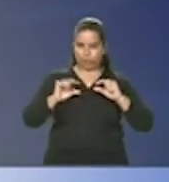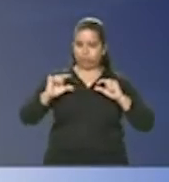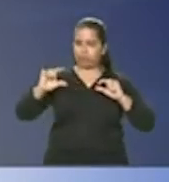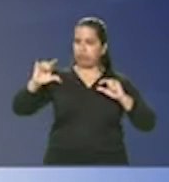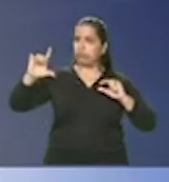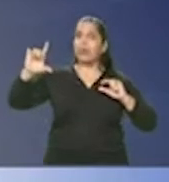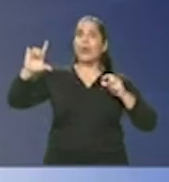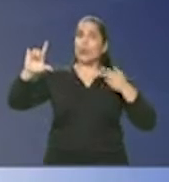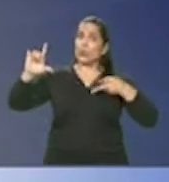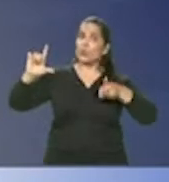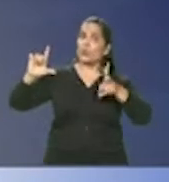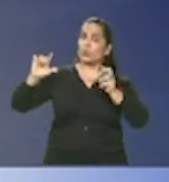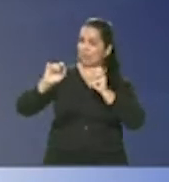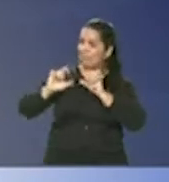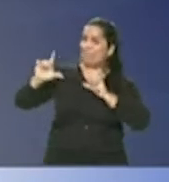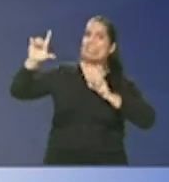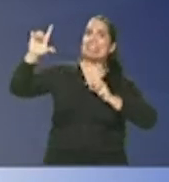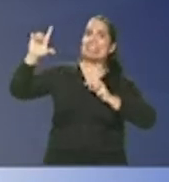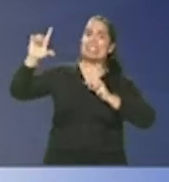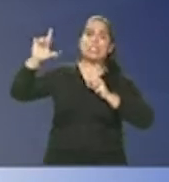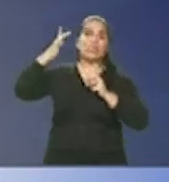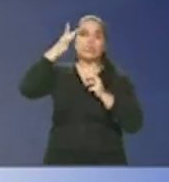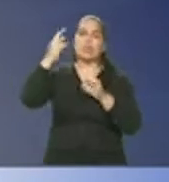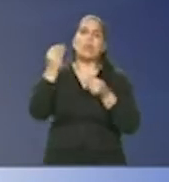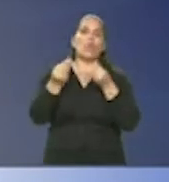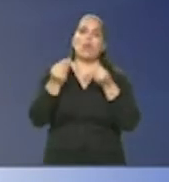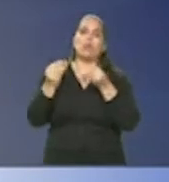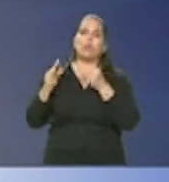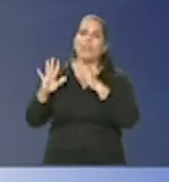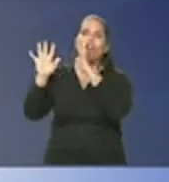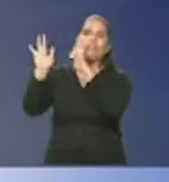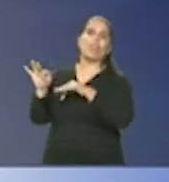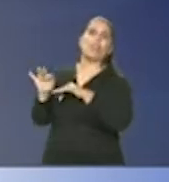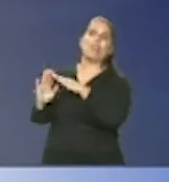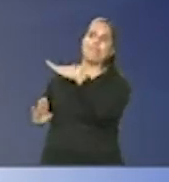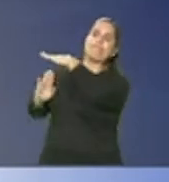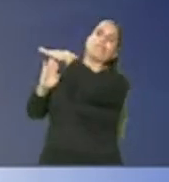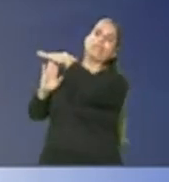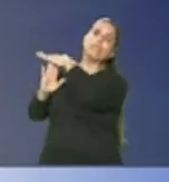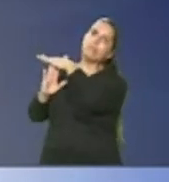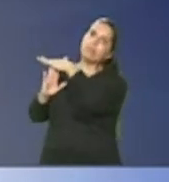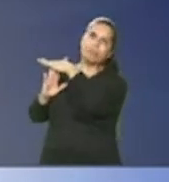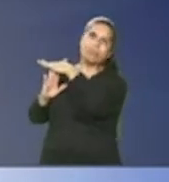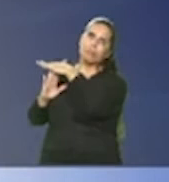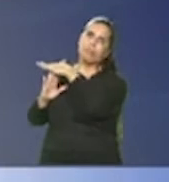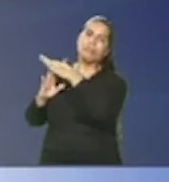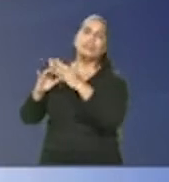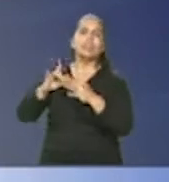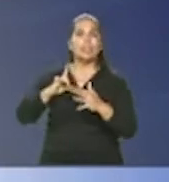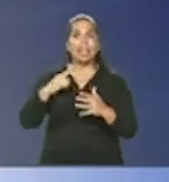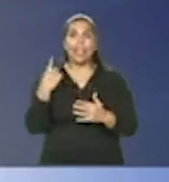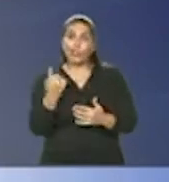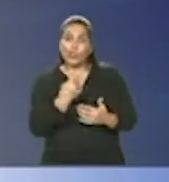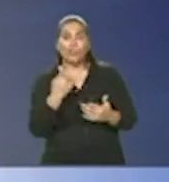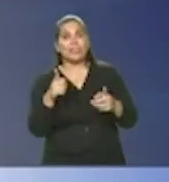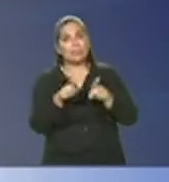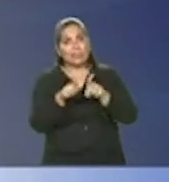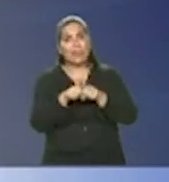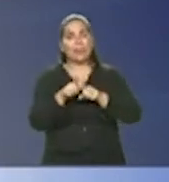como dizer quando ela vai encontrar o seu pico tem várias projeções nós temos as nossas também